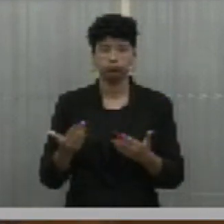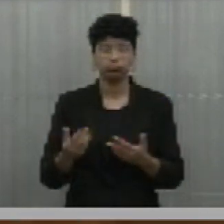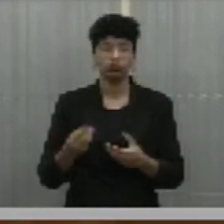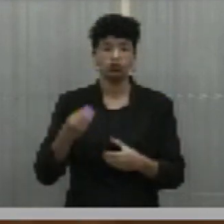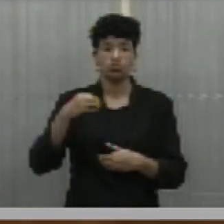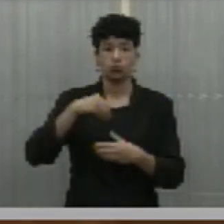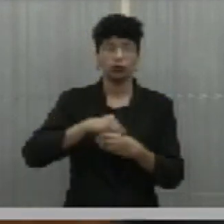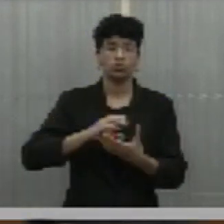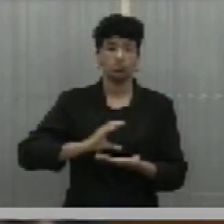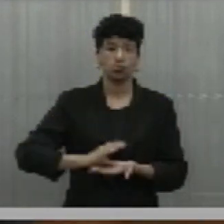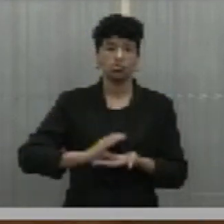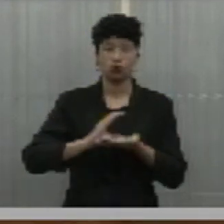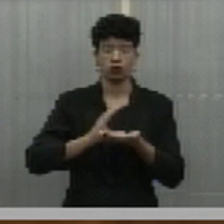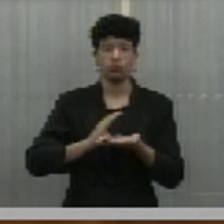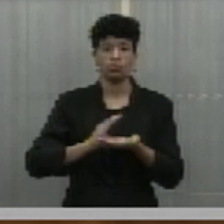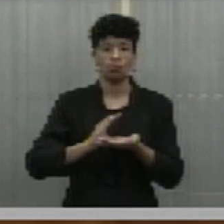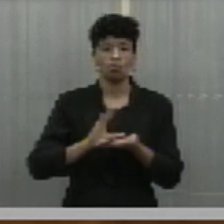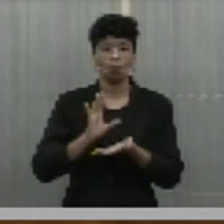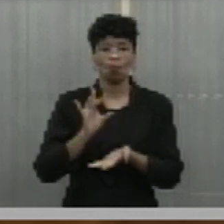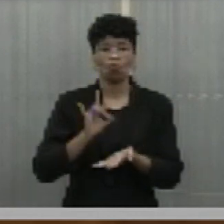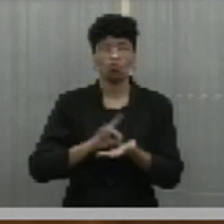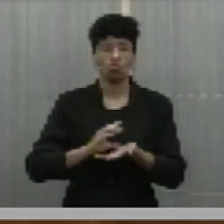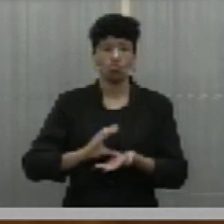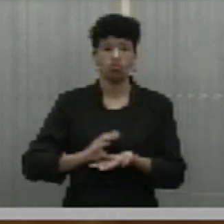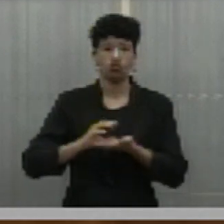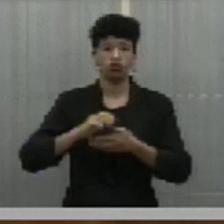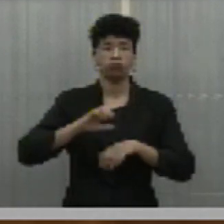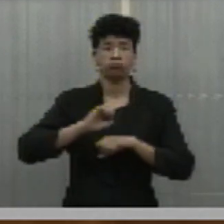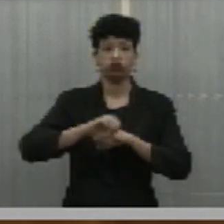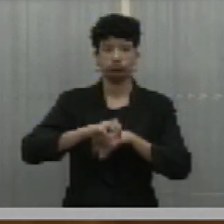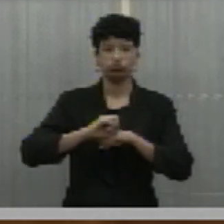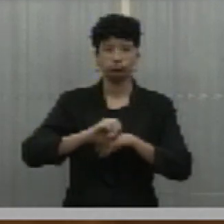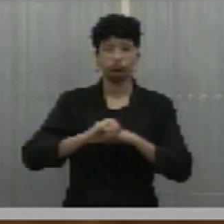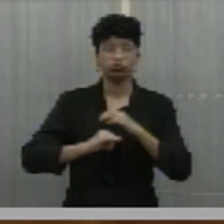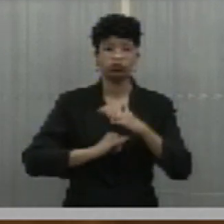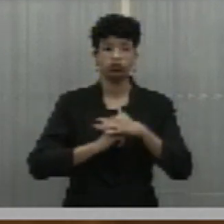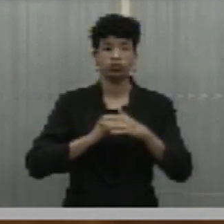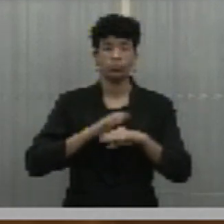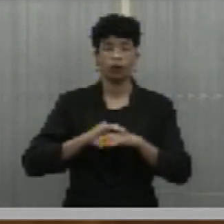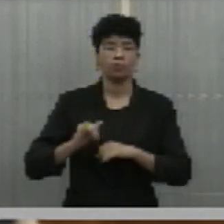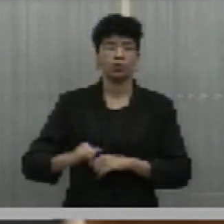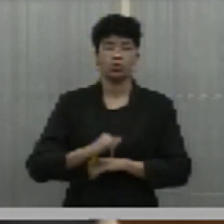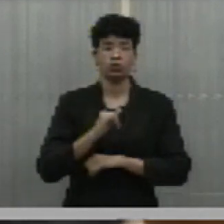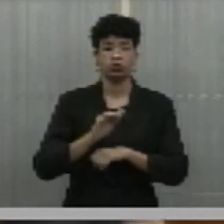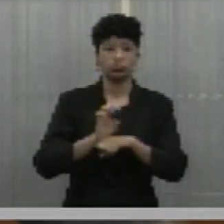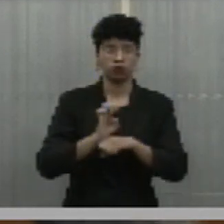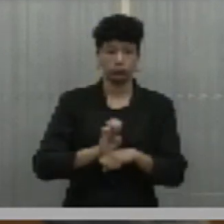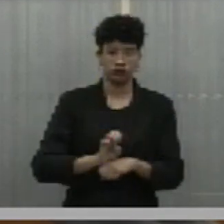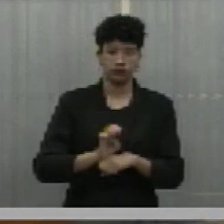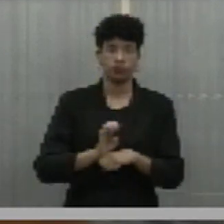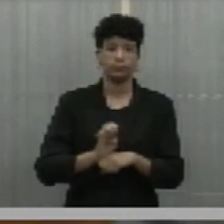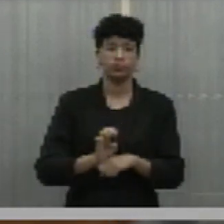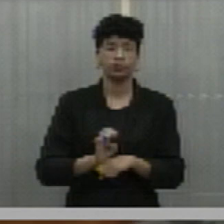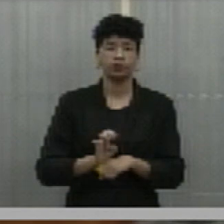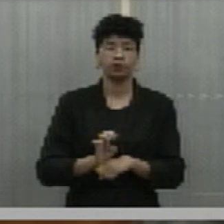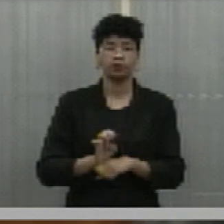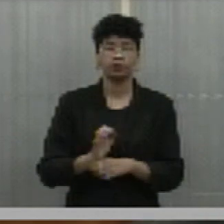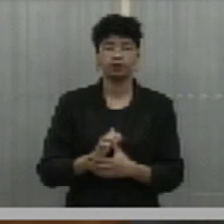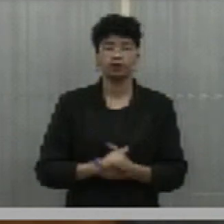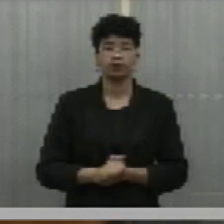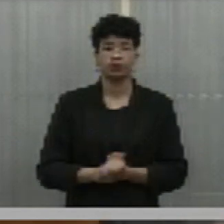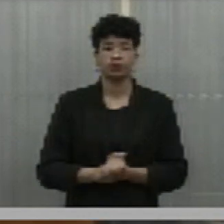conselheiro titular o Conselho Estadual de Educação, dos órgãos mais importantes do nosso Estado. e